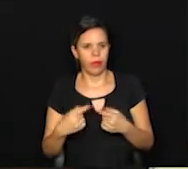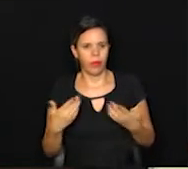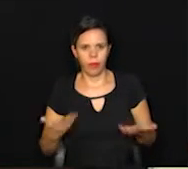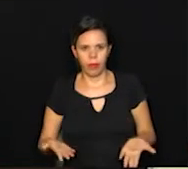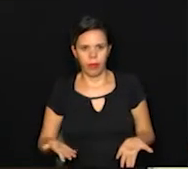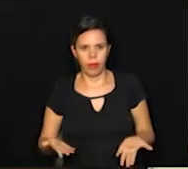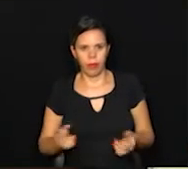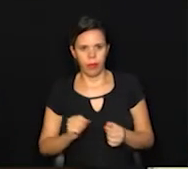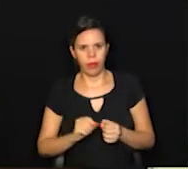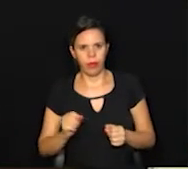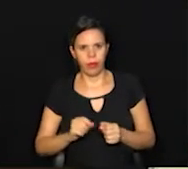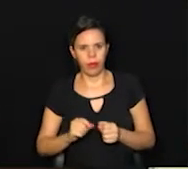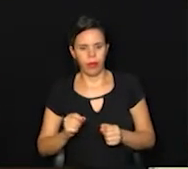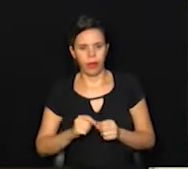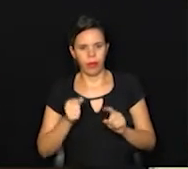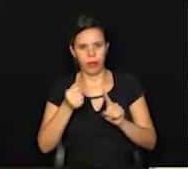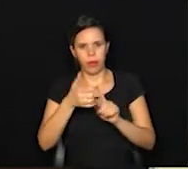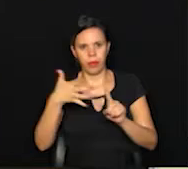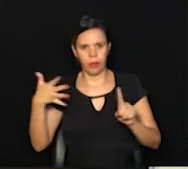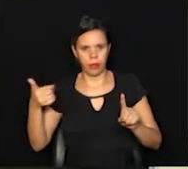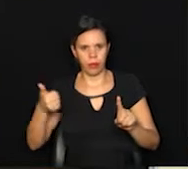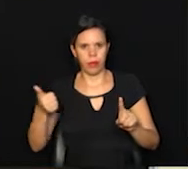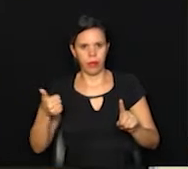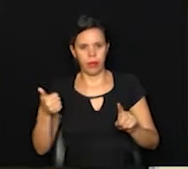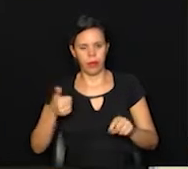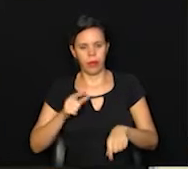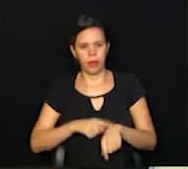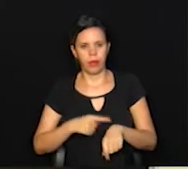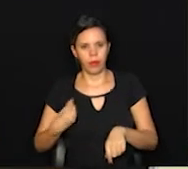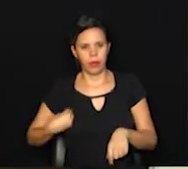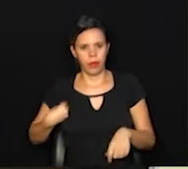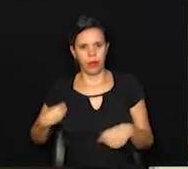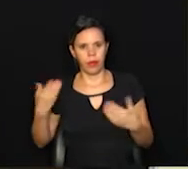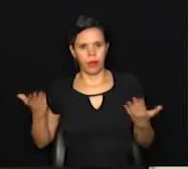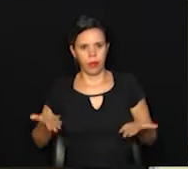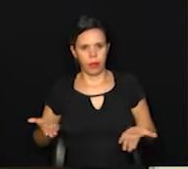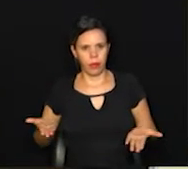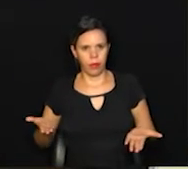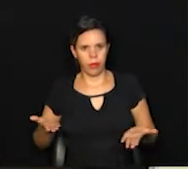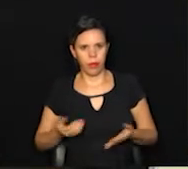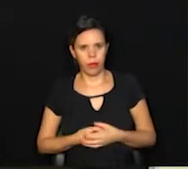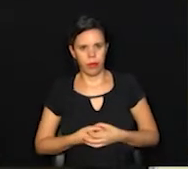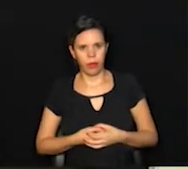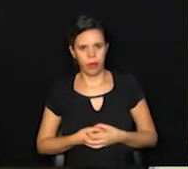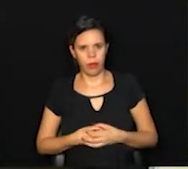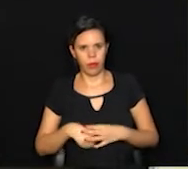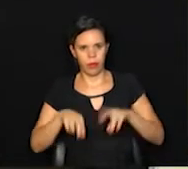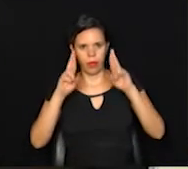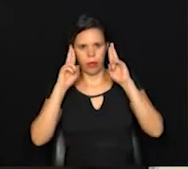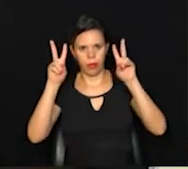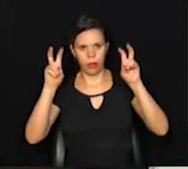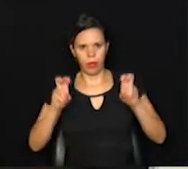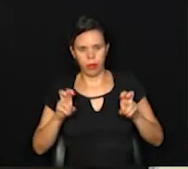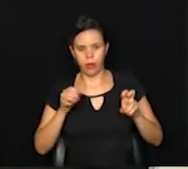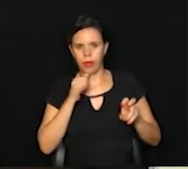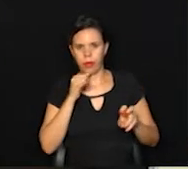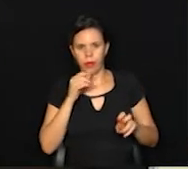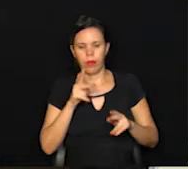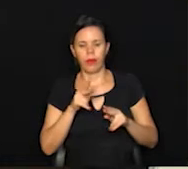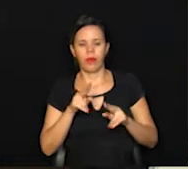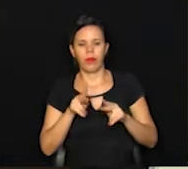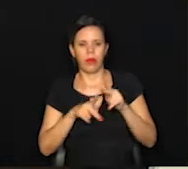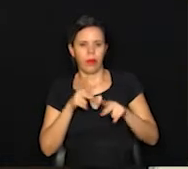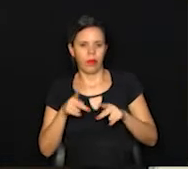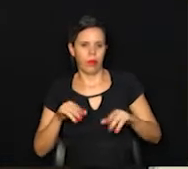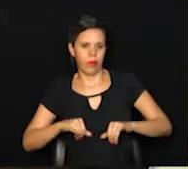fazer uma explanação primeiro do momento que vivemos com respeito a essa pandemia